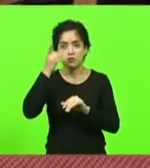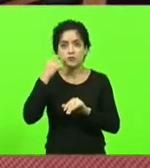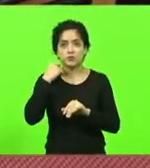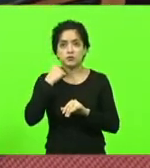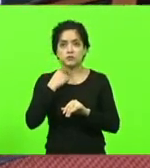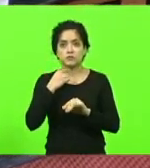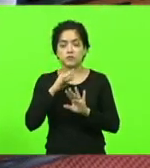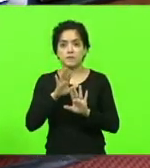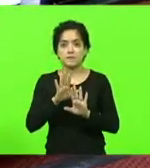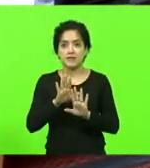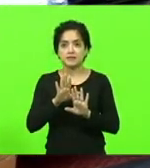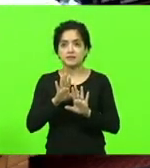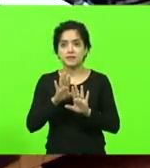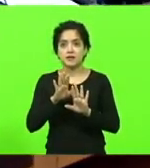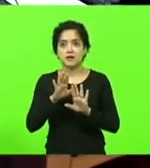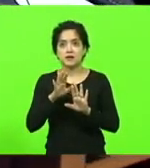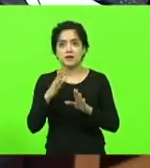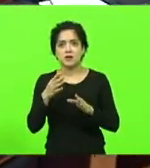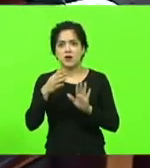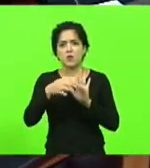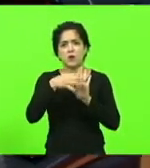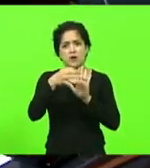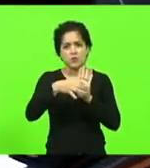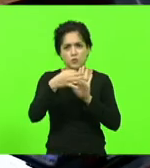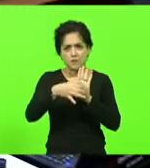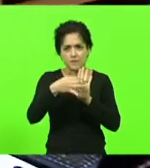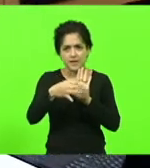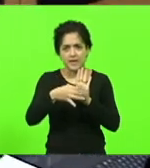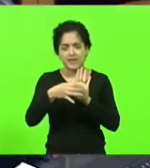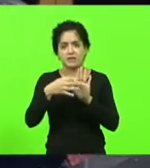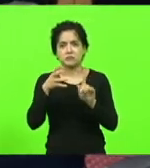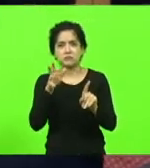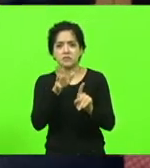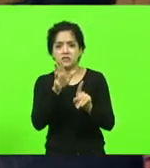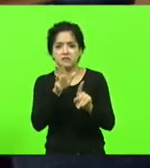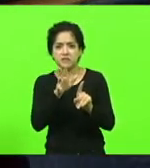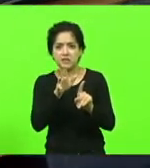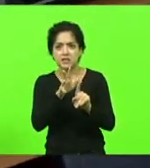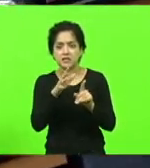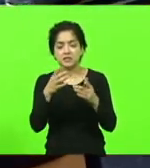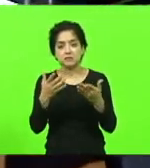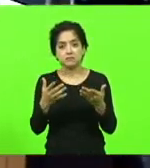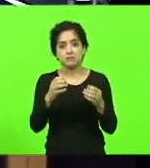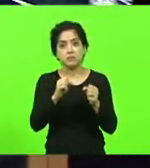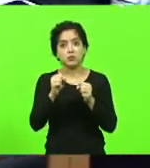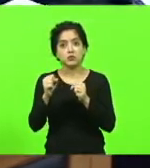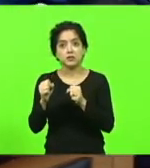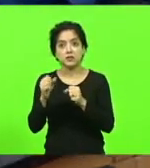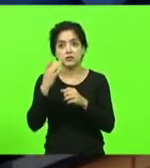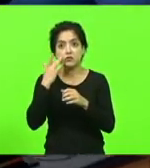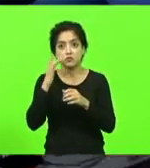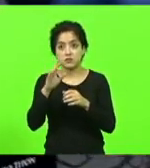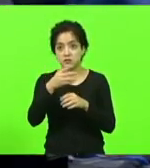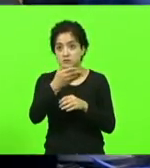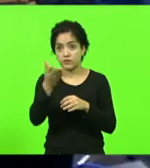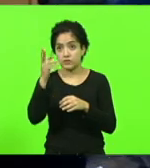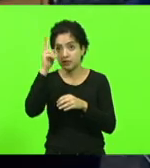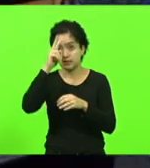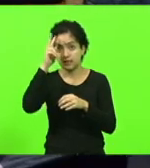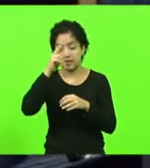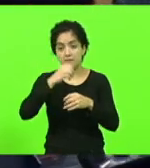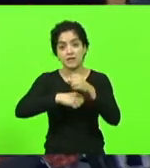Mas, nós ouvimos aqui muitos argumentos a respeito de não interferir em poderes. eu não sei se os senhores lembram, mas em